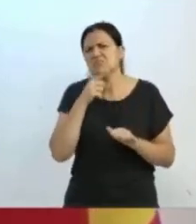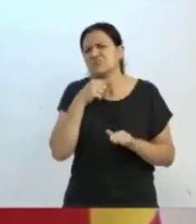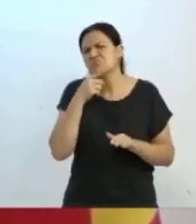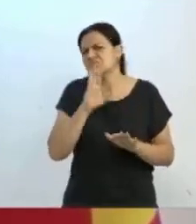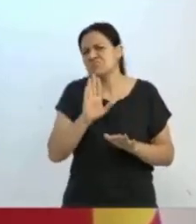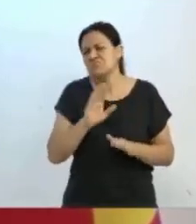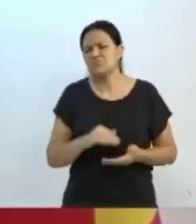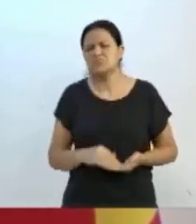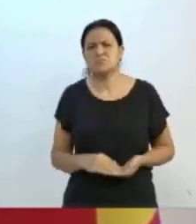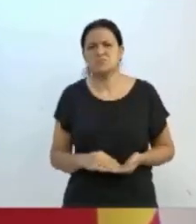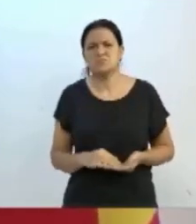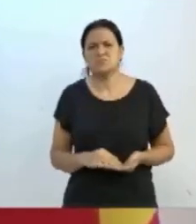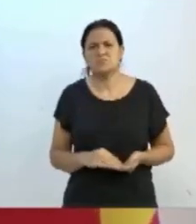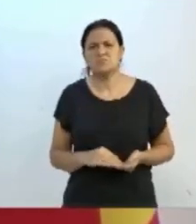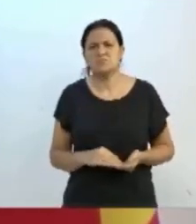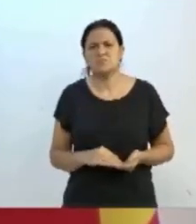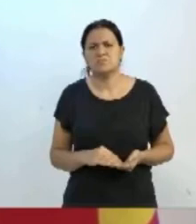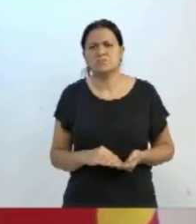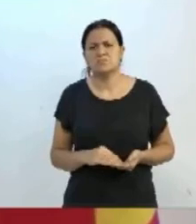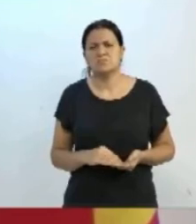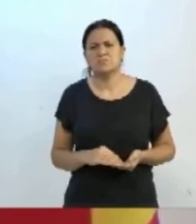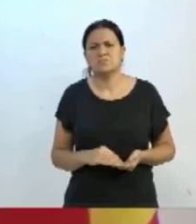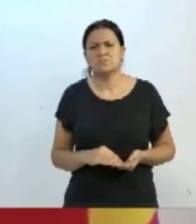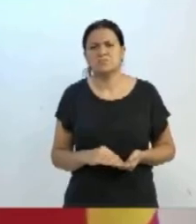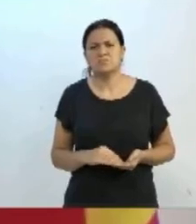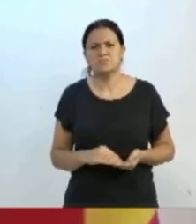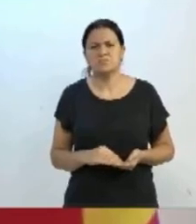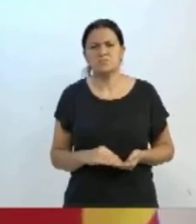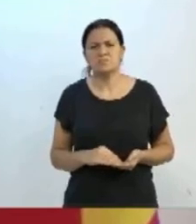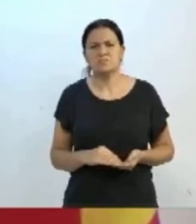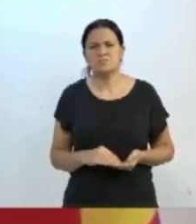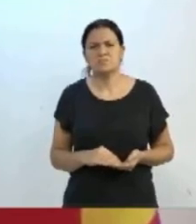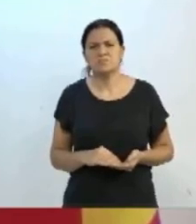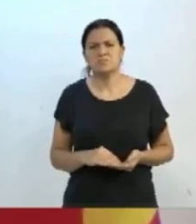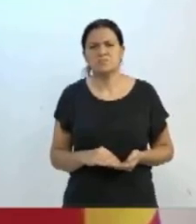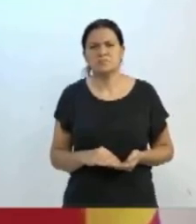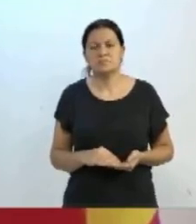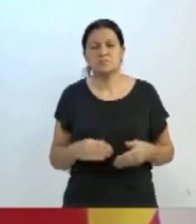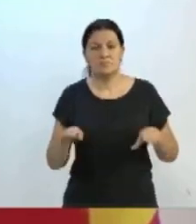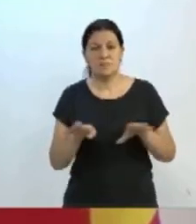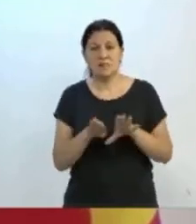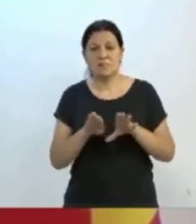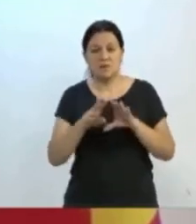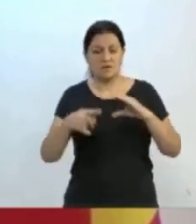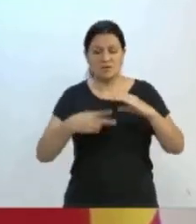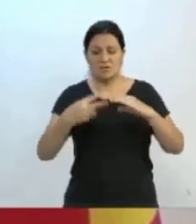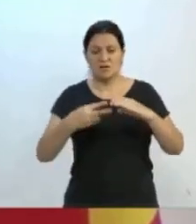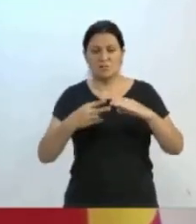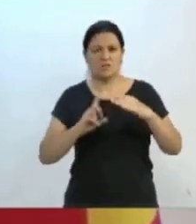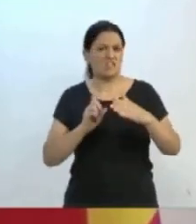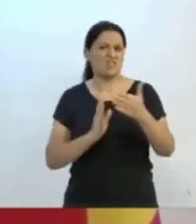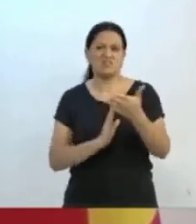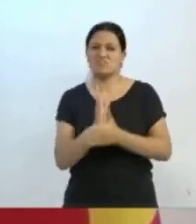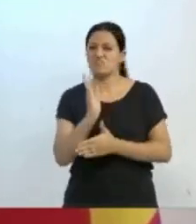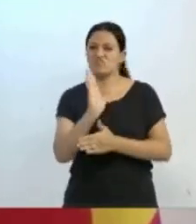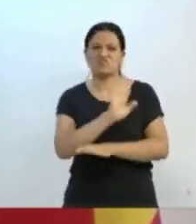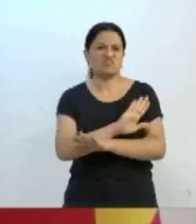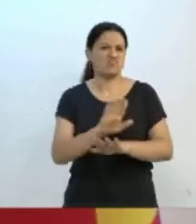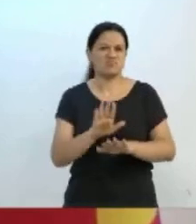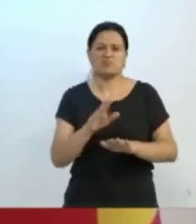foi passado esse projeto. E também a casa que não aprovou o projeto de lei,